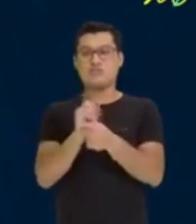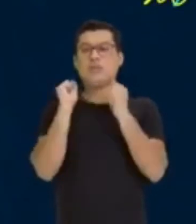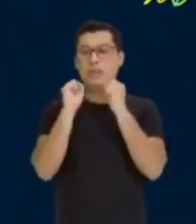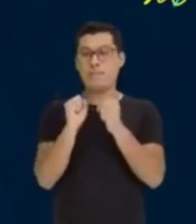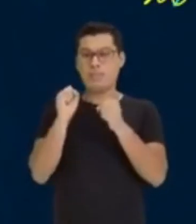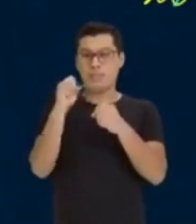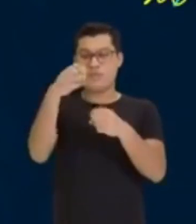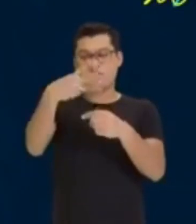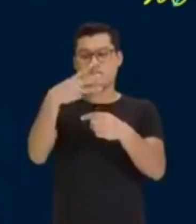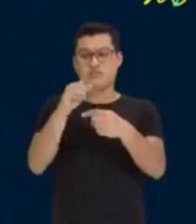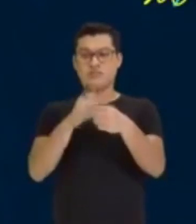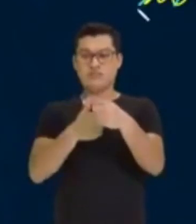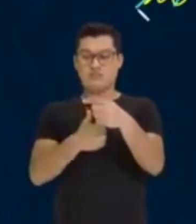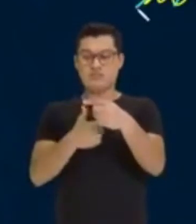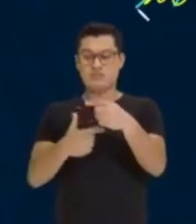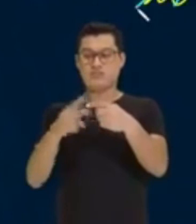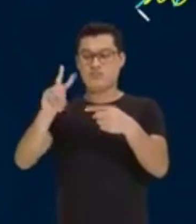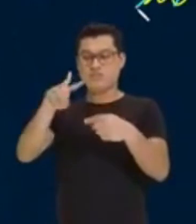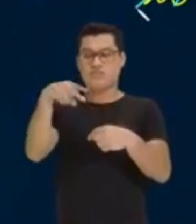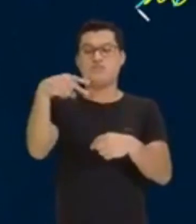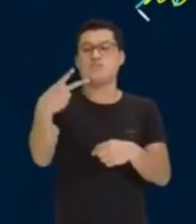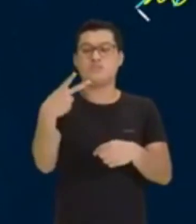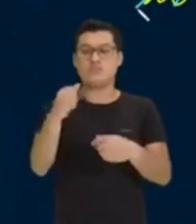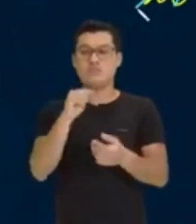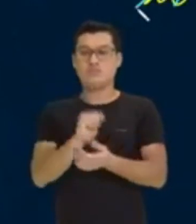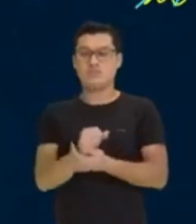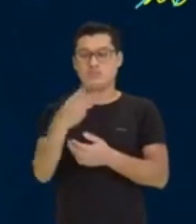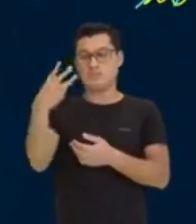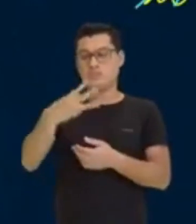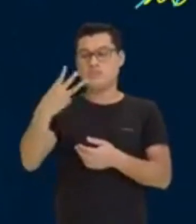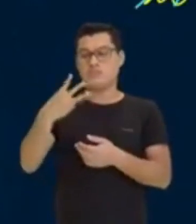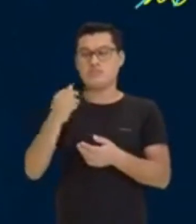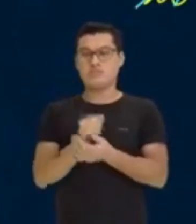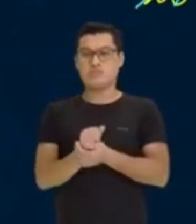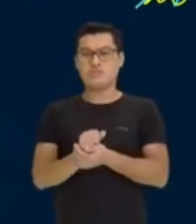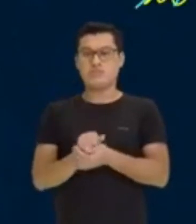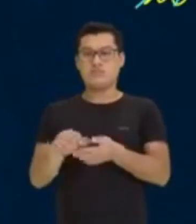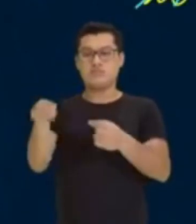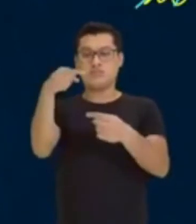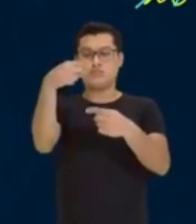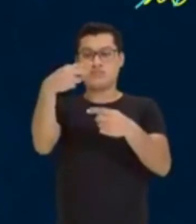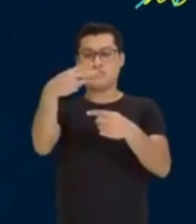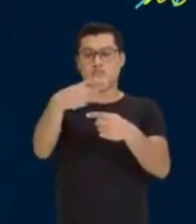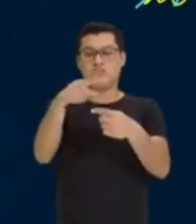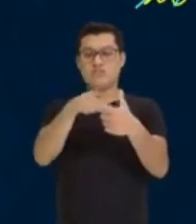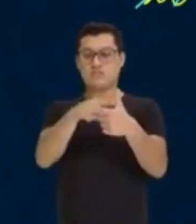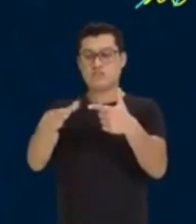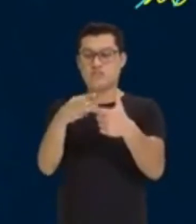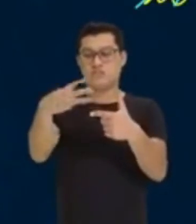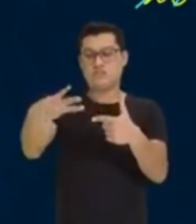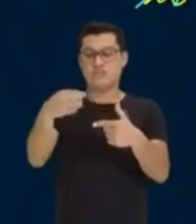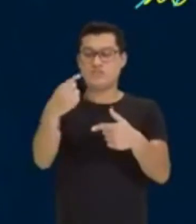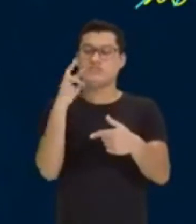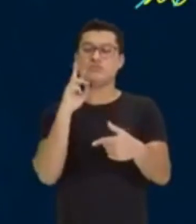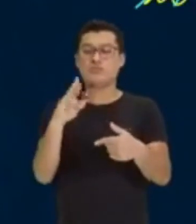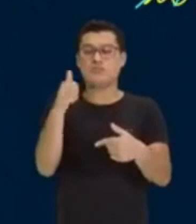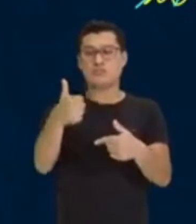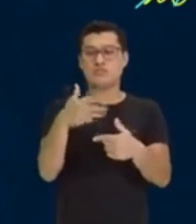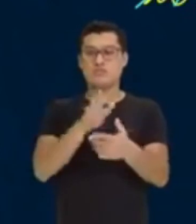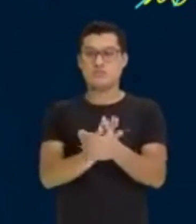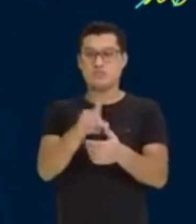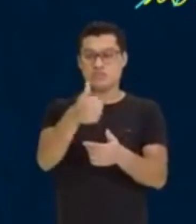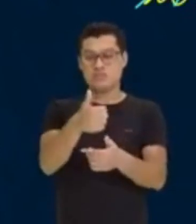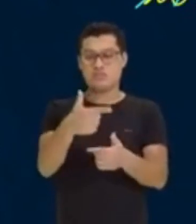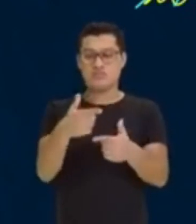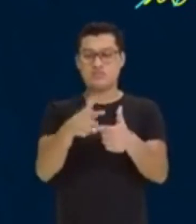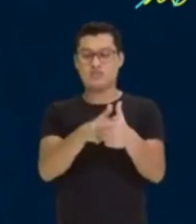simplificar em cima e embaixo aqui, ó, por 3, que vai dar 1. 3 por 3 dá 1. E aqui dá 4. Ou